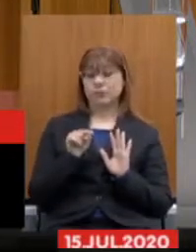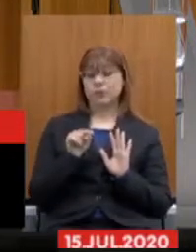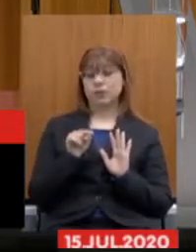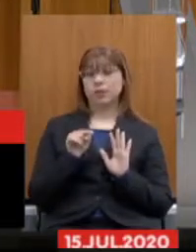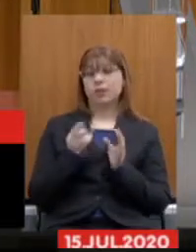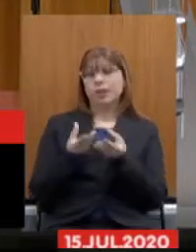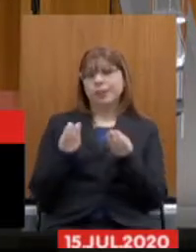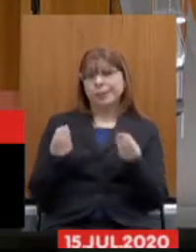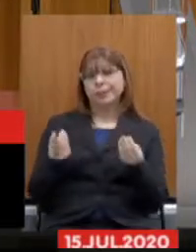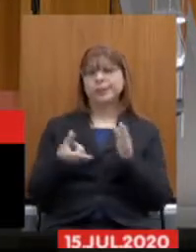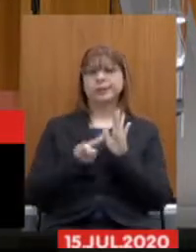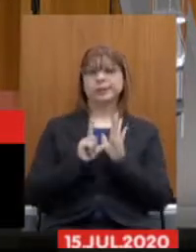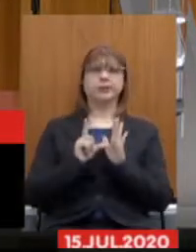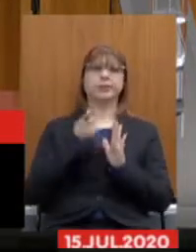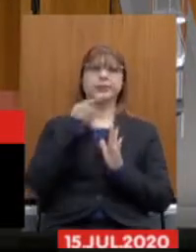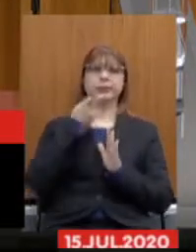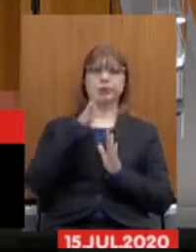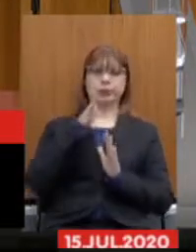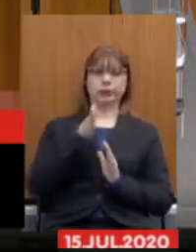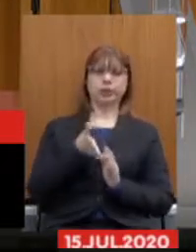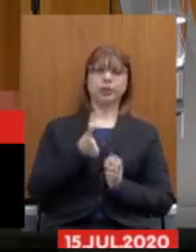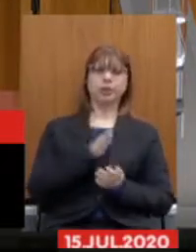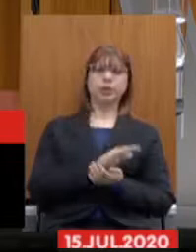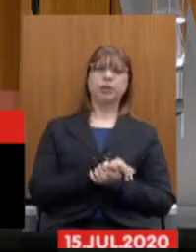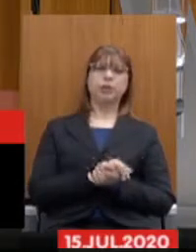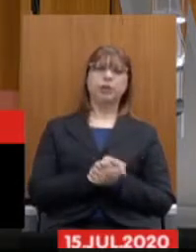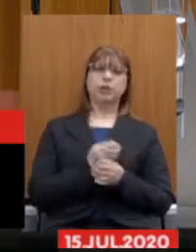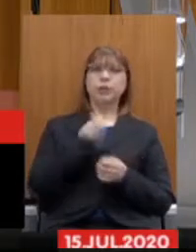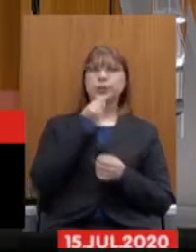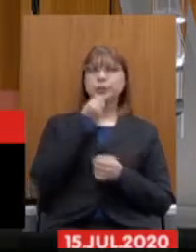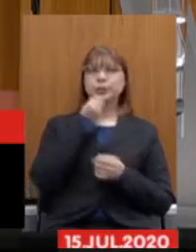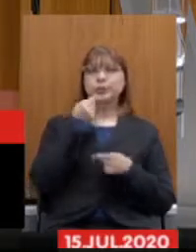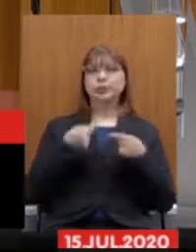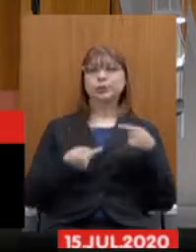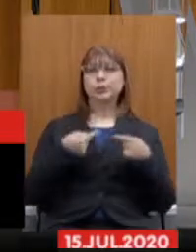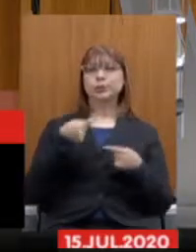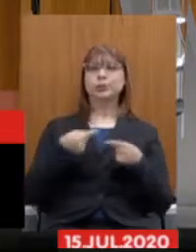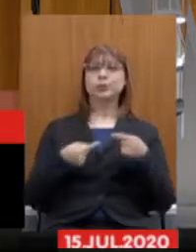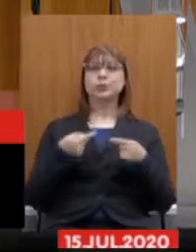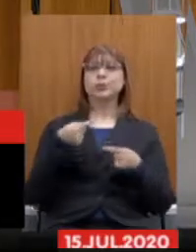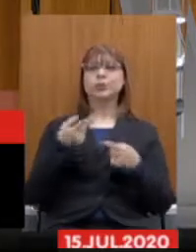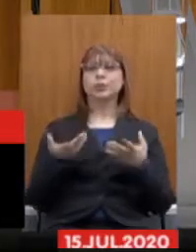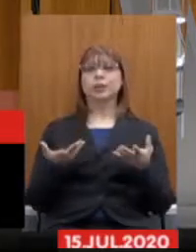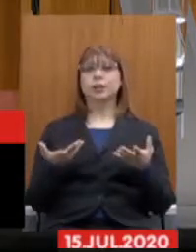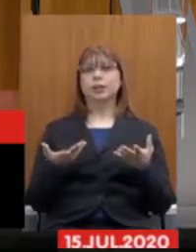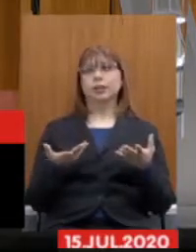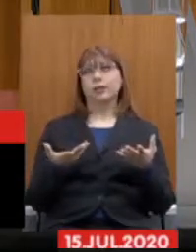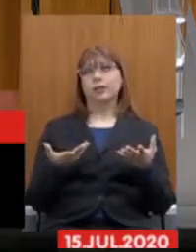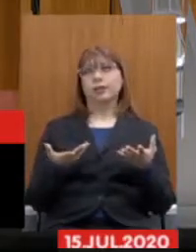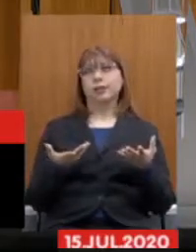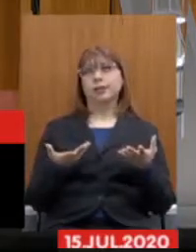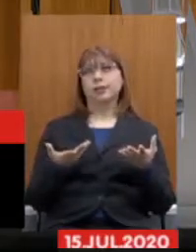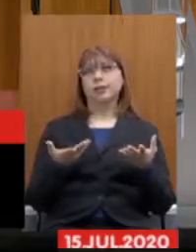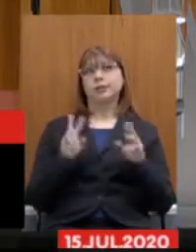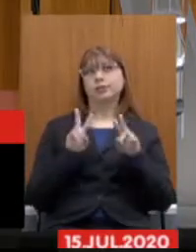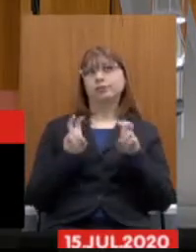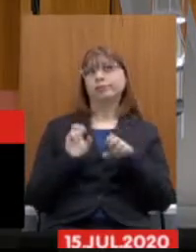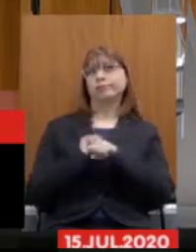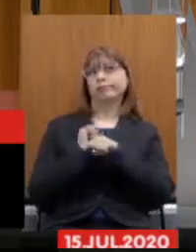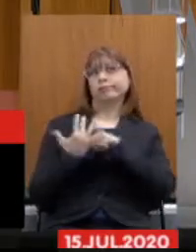muitos que antecederam poderíamos estar discutindo a questão da pandemia